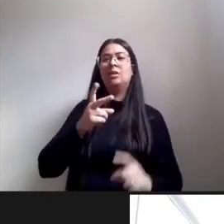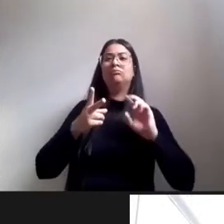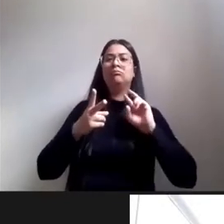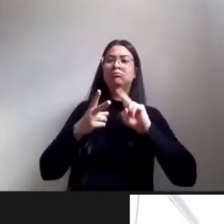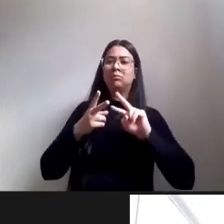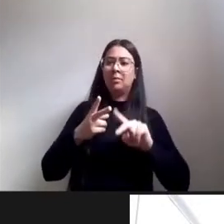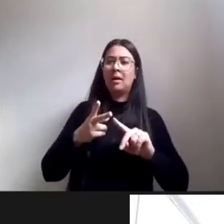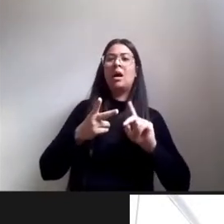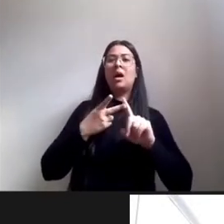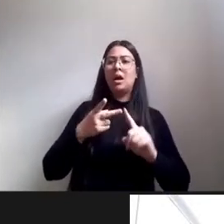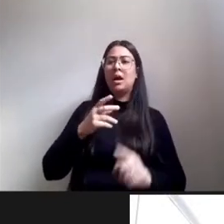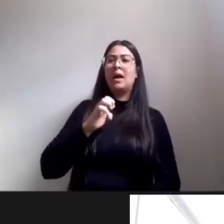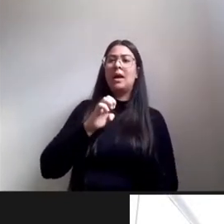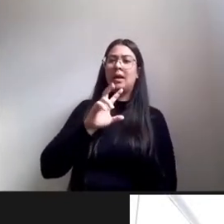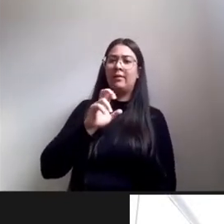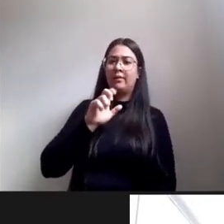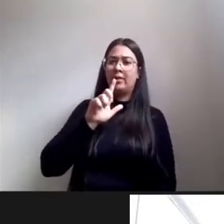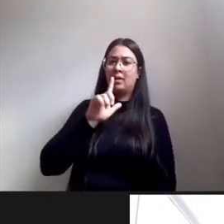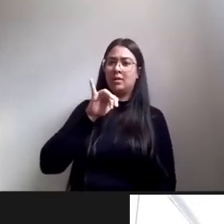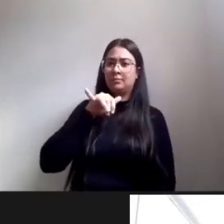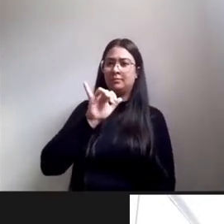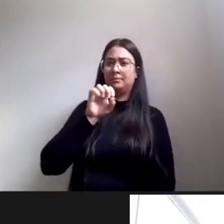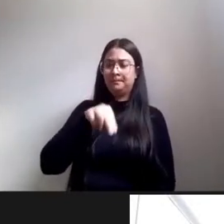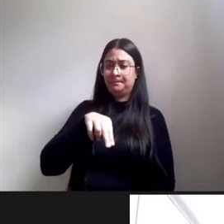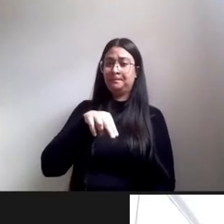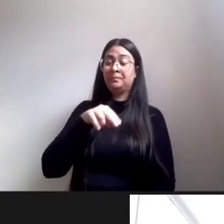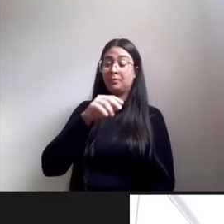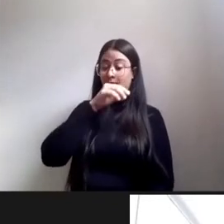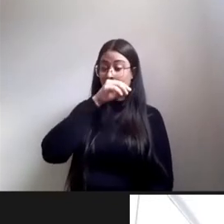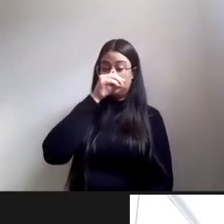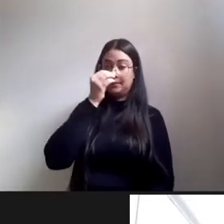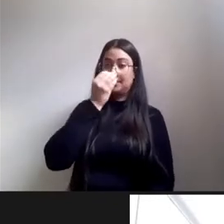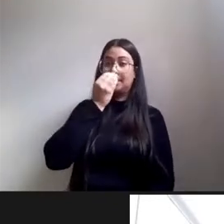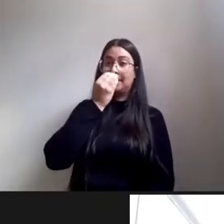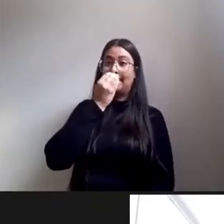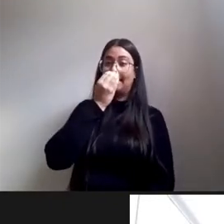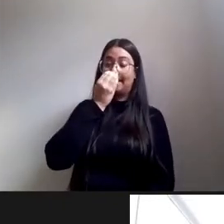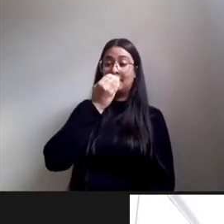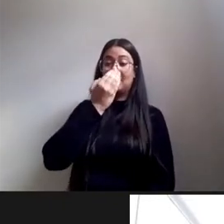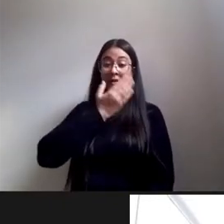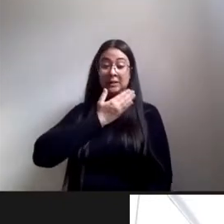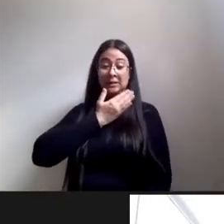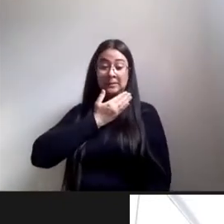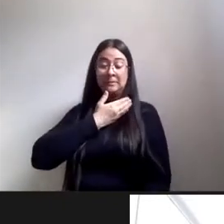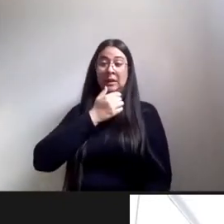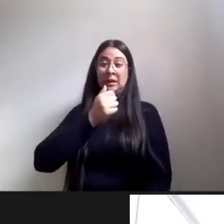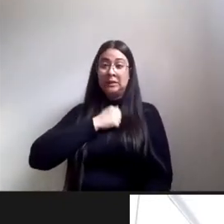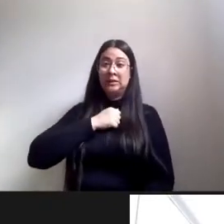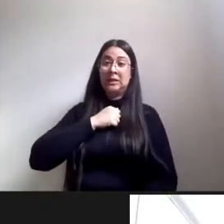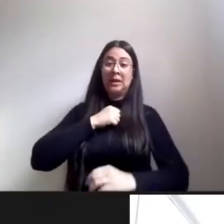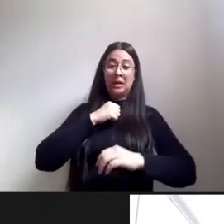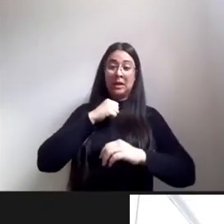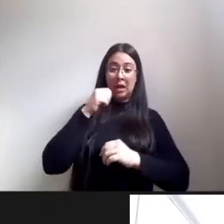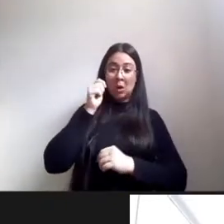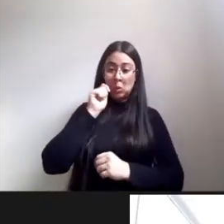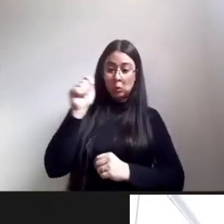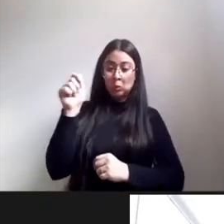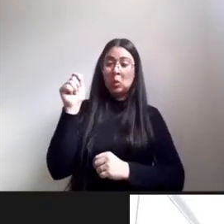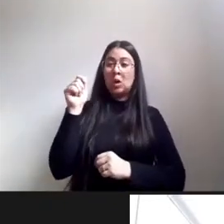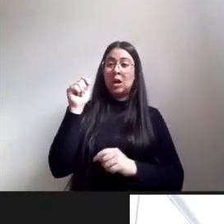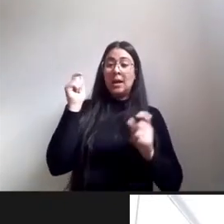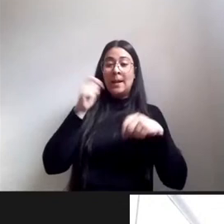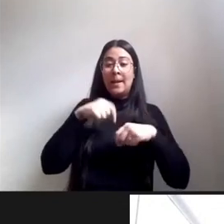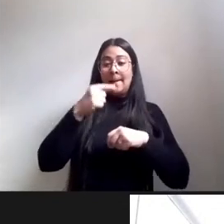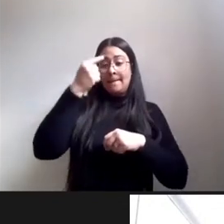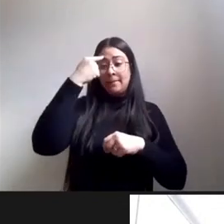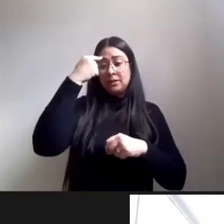Zia né o quanto essas colegas antropólogas né se debruçaram para pensar essa política de ação